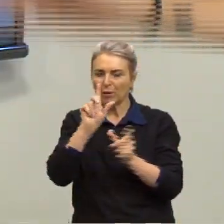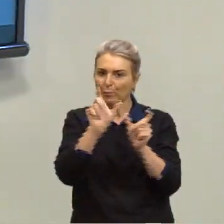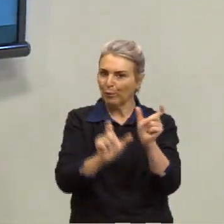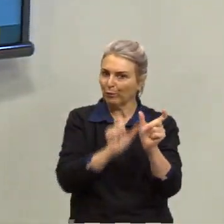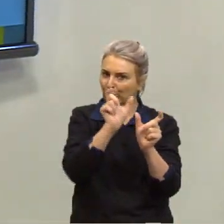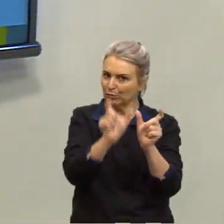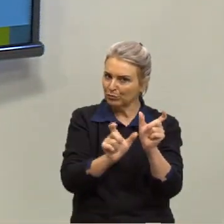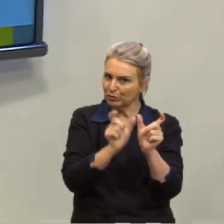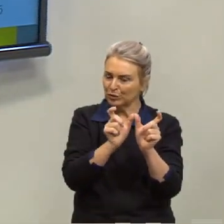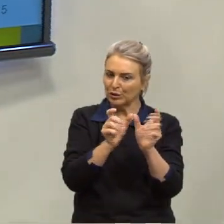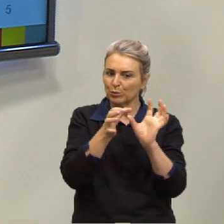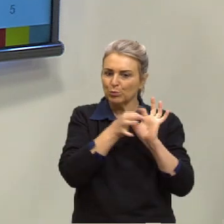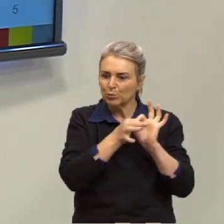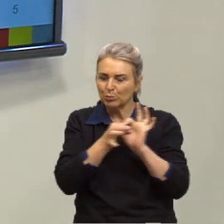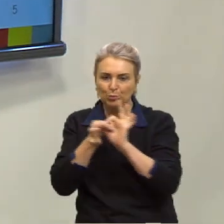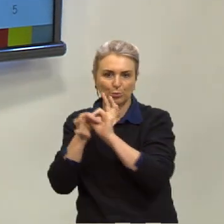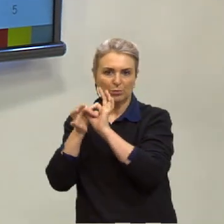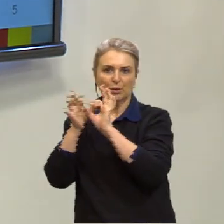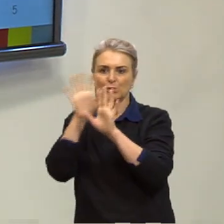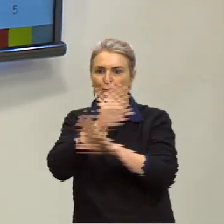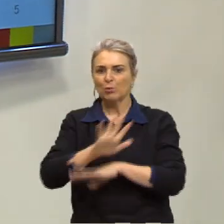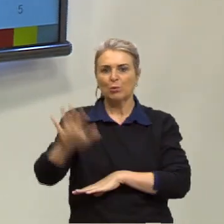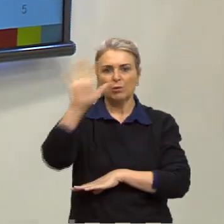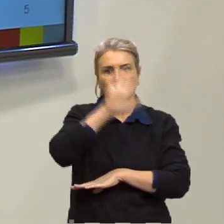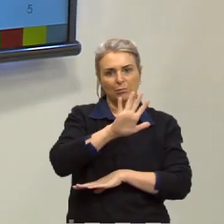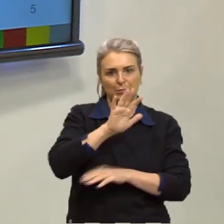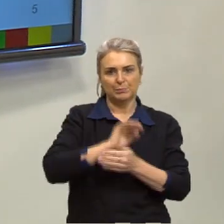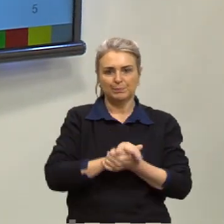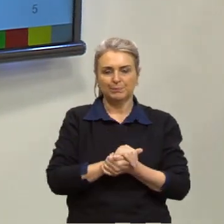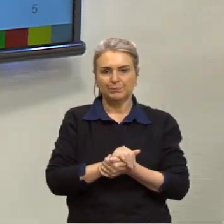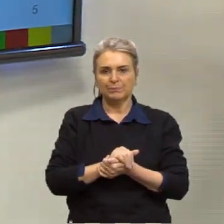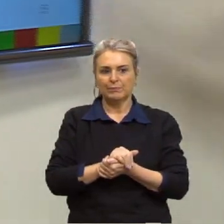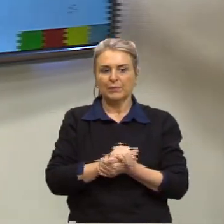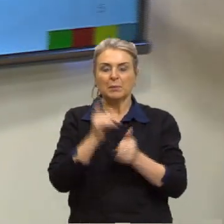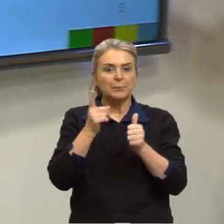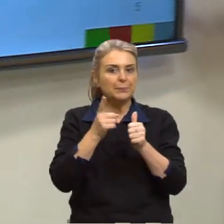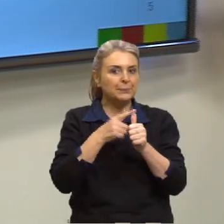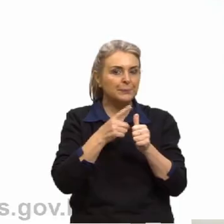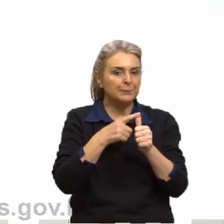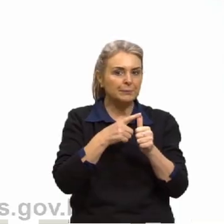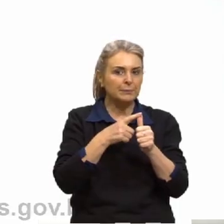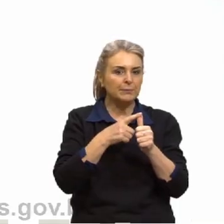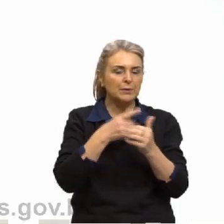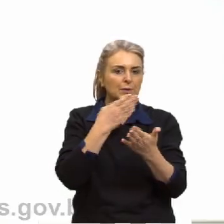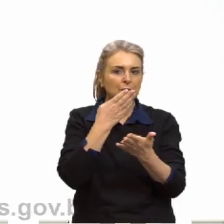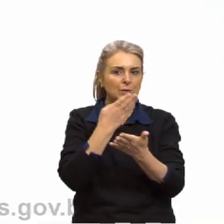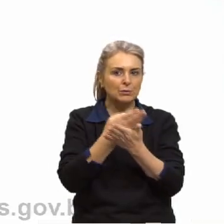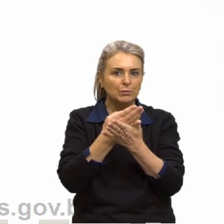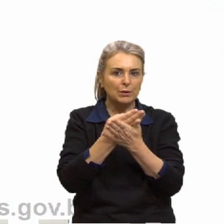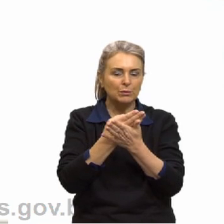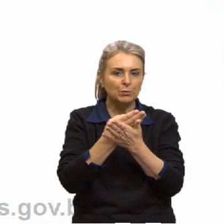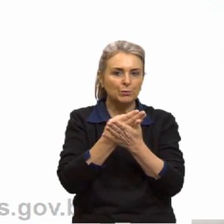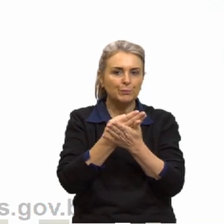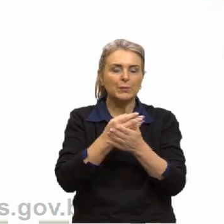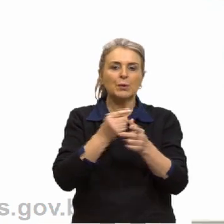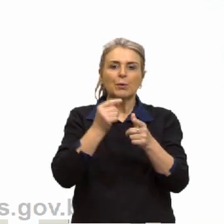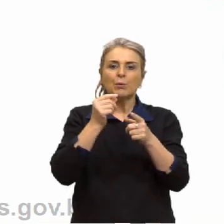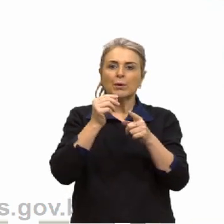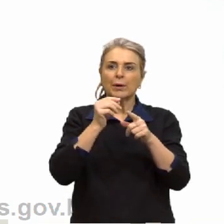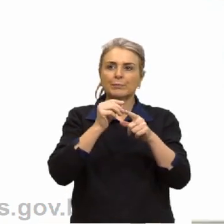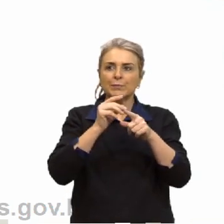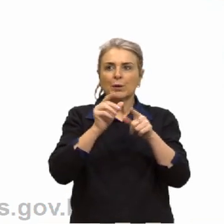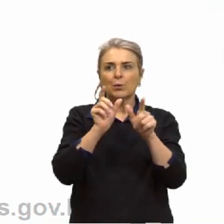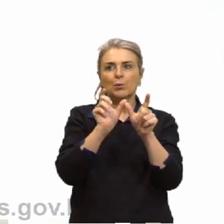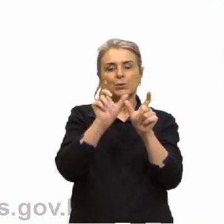dentro de um contexto mais amplo. A primeira maneira que a gente tem é através do estudo dos morfemas. A gente já